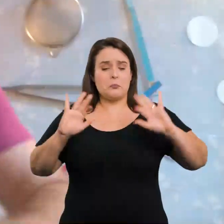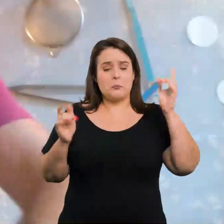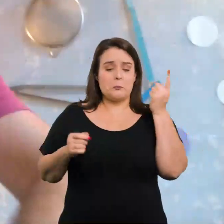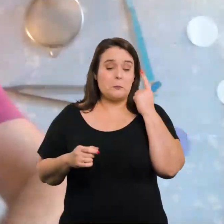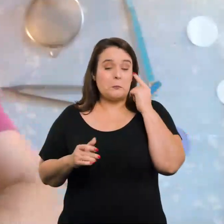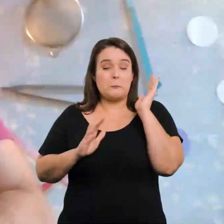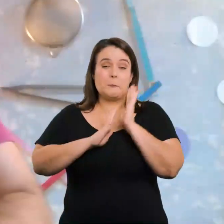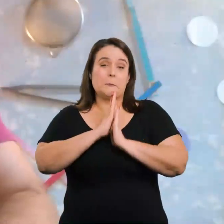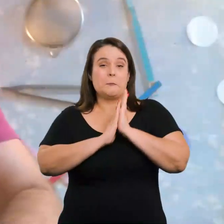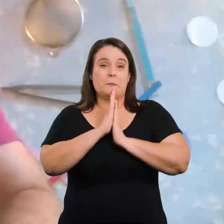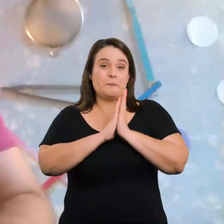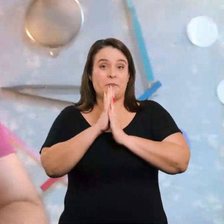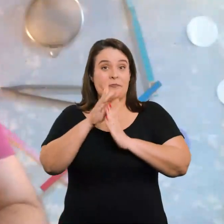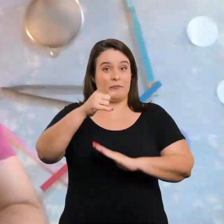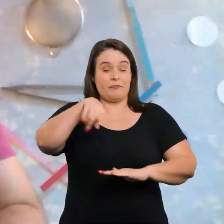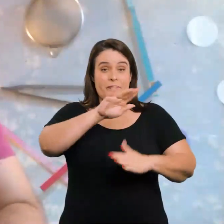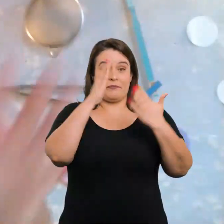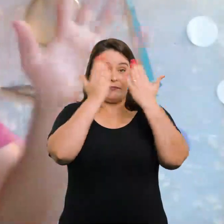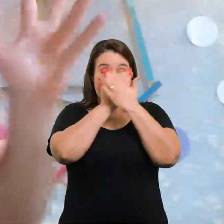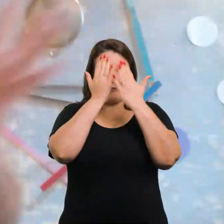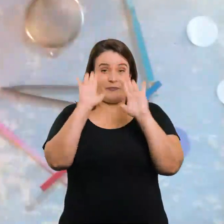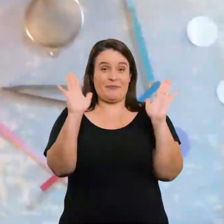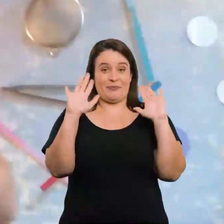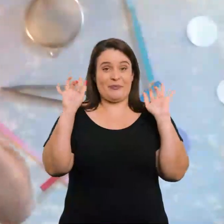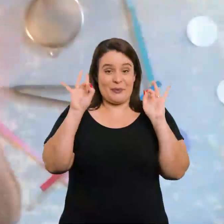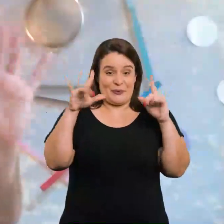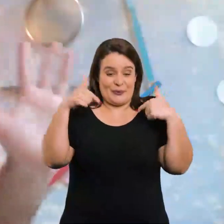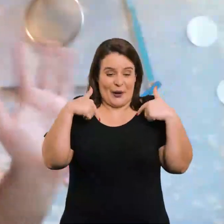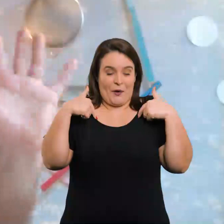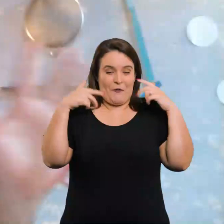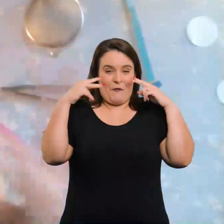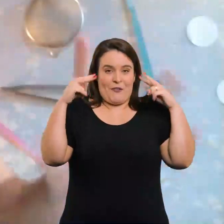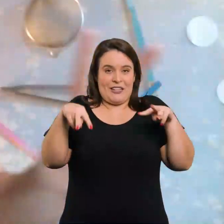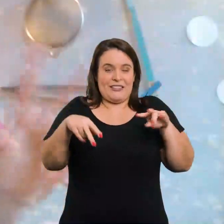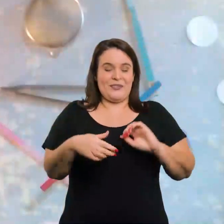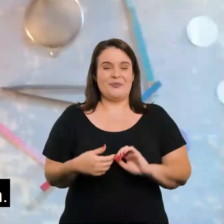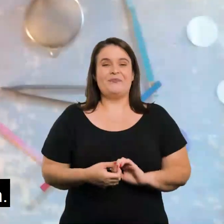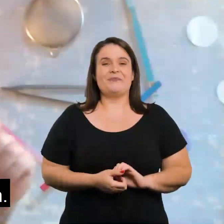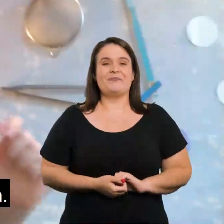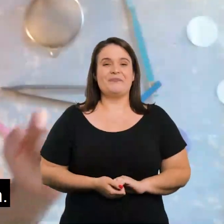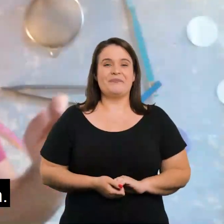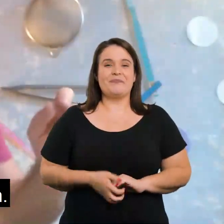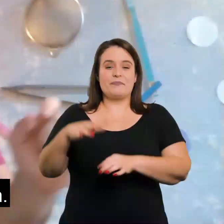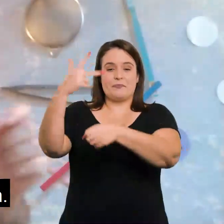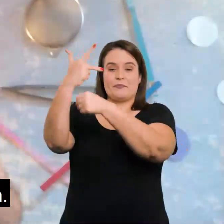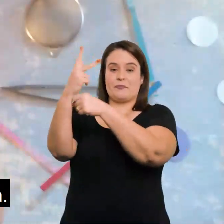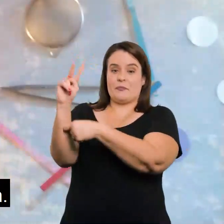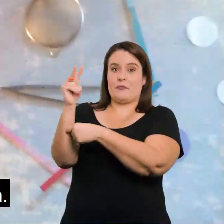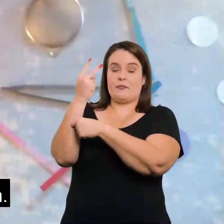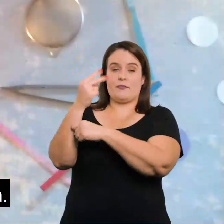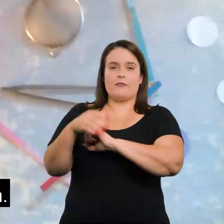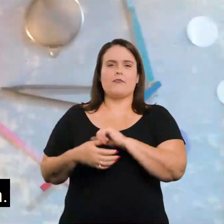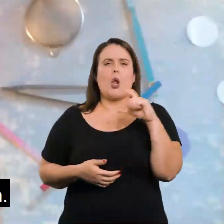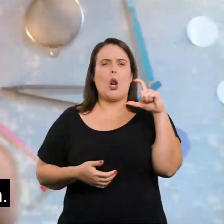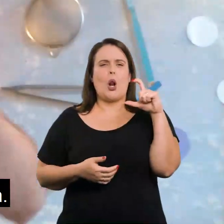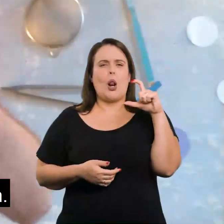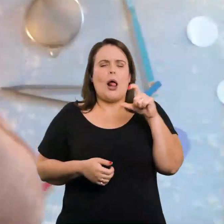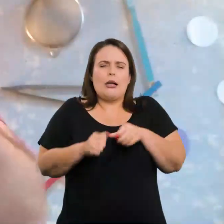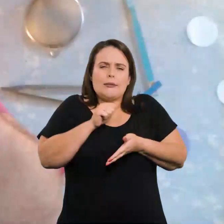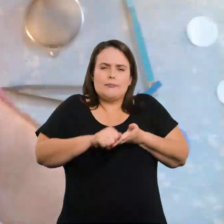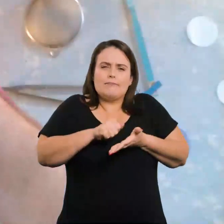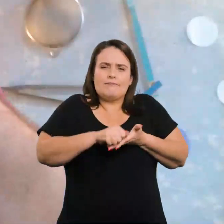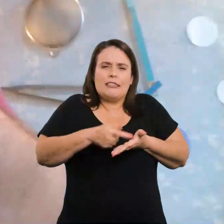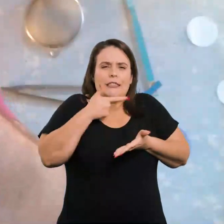Vou colocar aqui, deixa eu ver, muito bem. Ninguém está vendo, hein? Só eu que estou vendo. O pessoal consegue me ver na imagem.